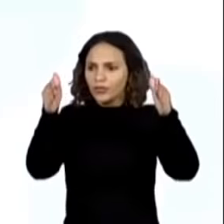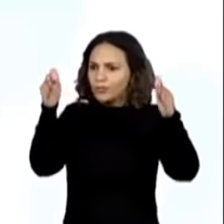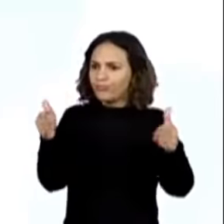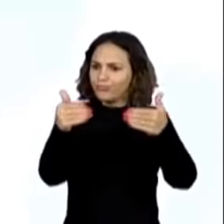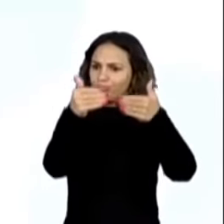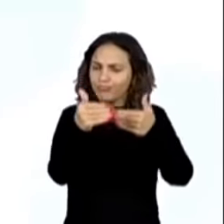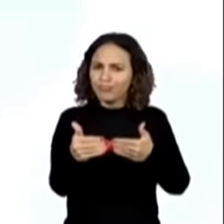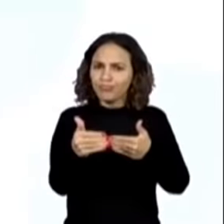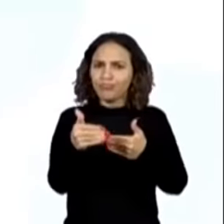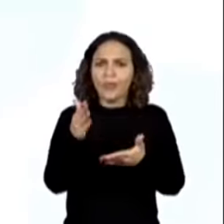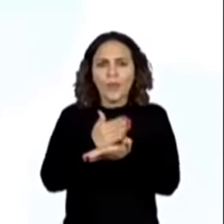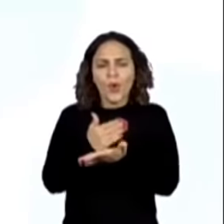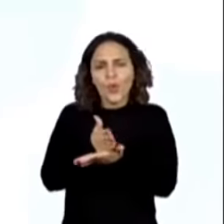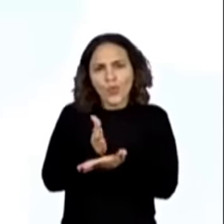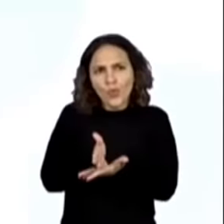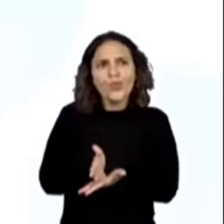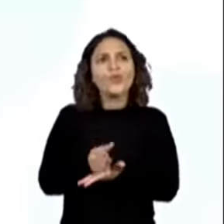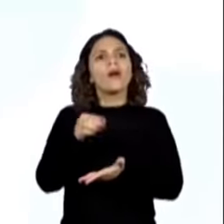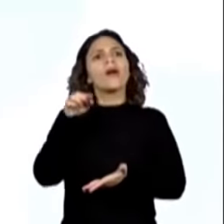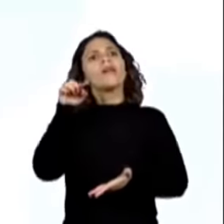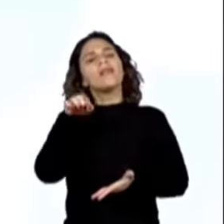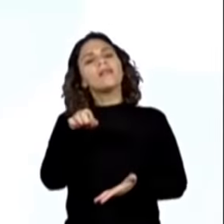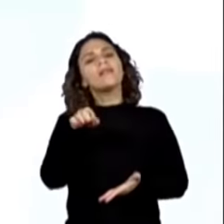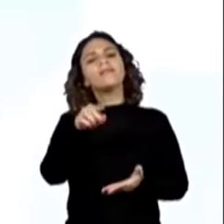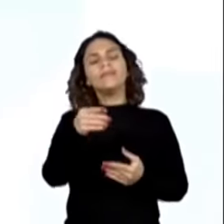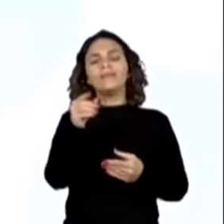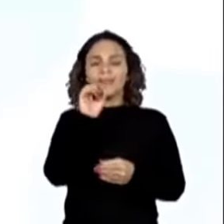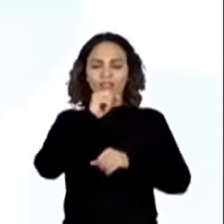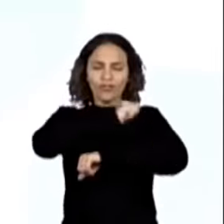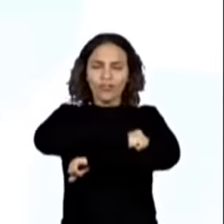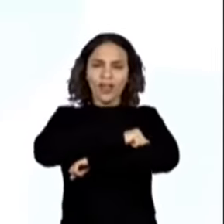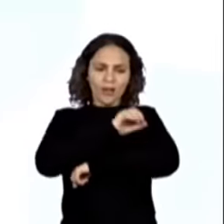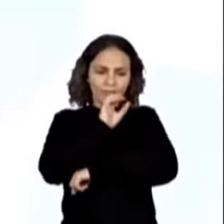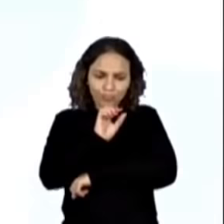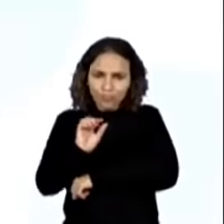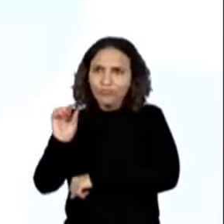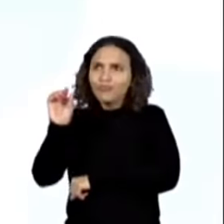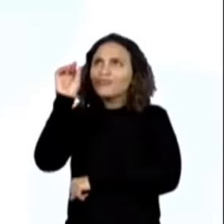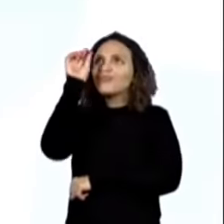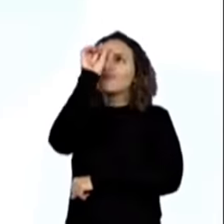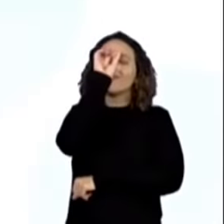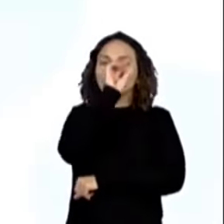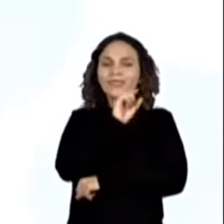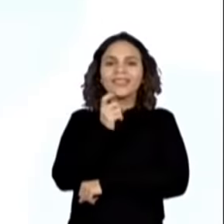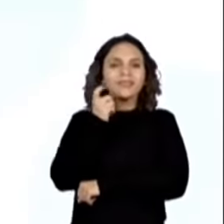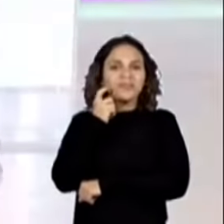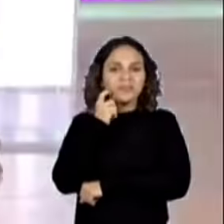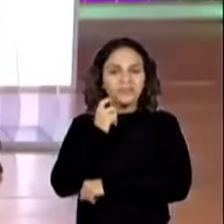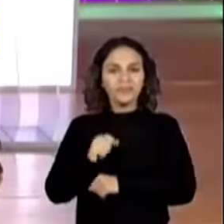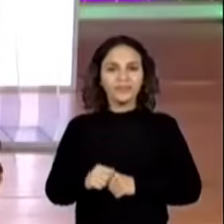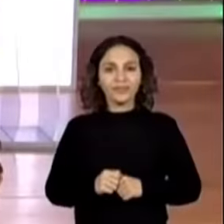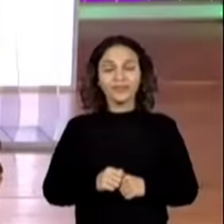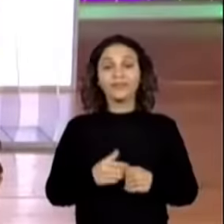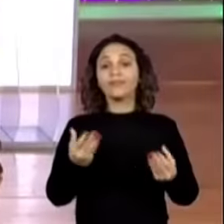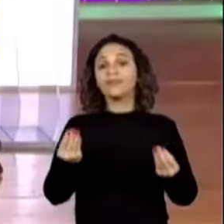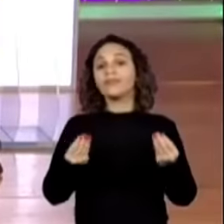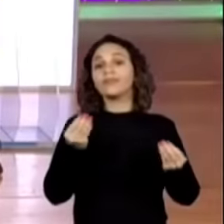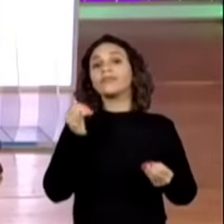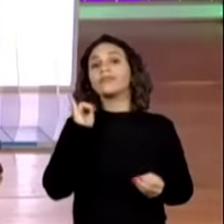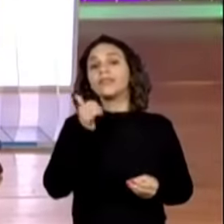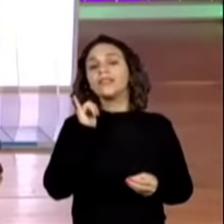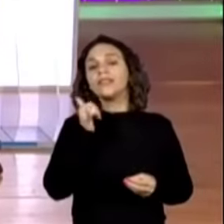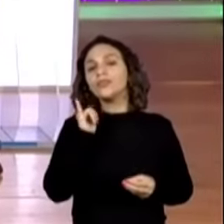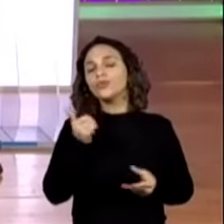de bolo e as janelas de jujuma. Agora, o narrador, como que eu coloco? Ai, gostei do exemplo. A Pro